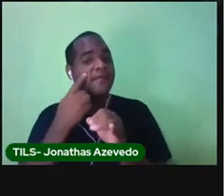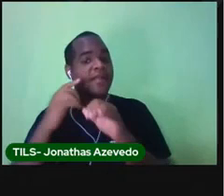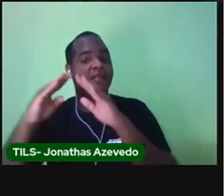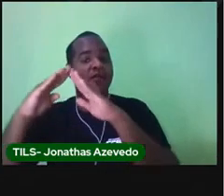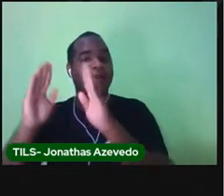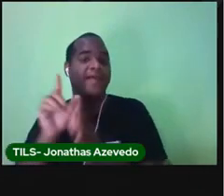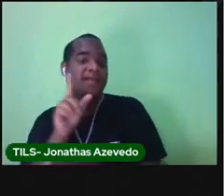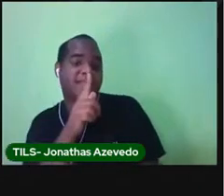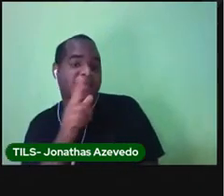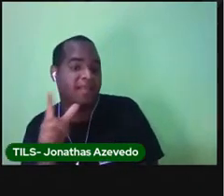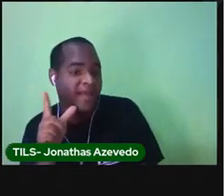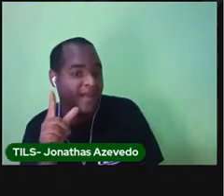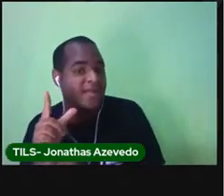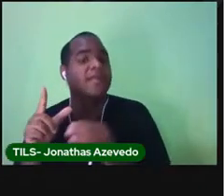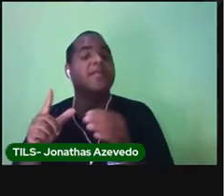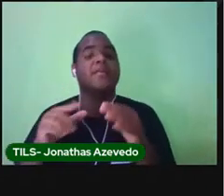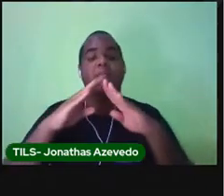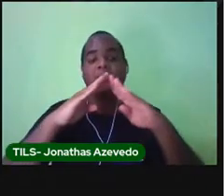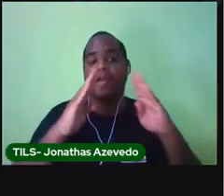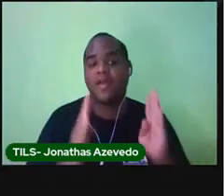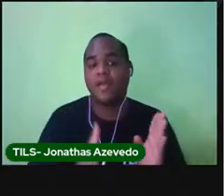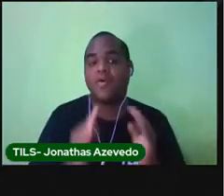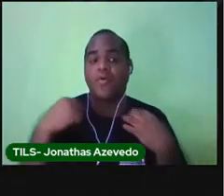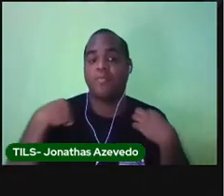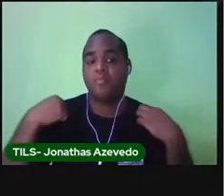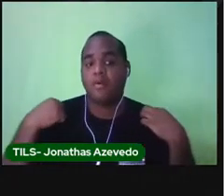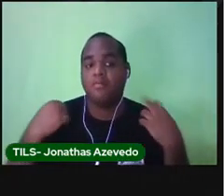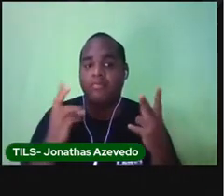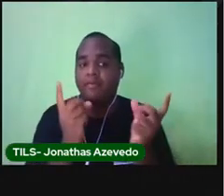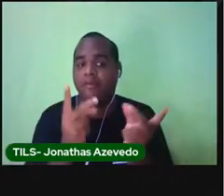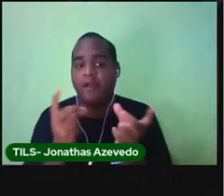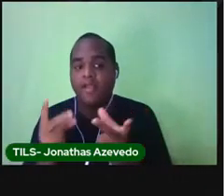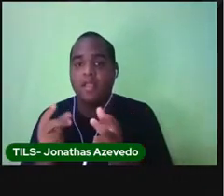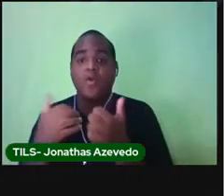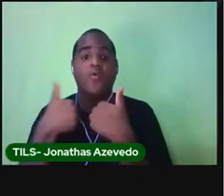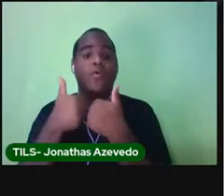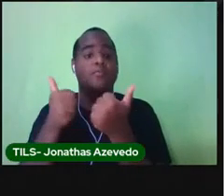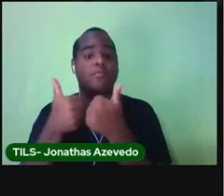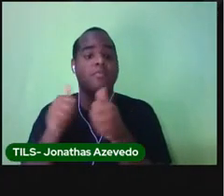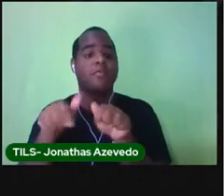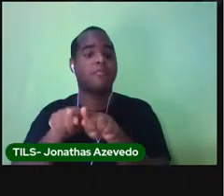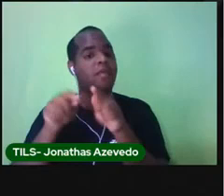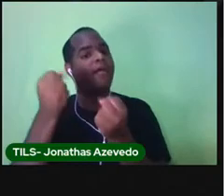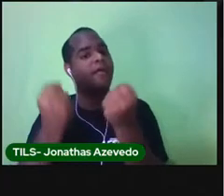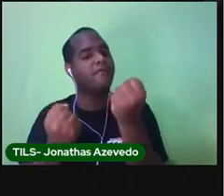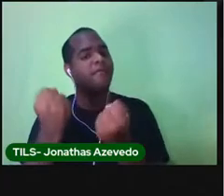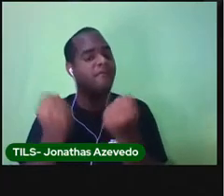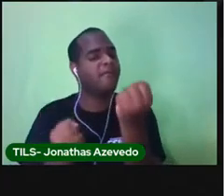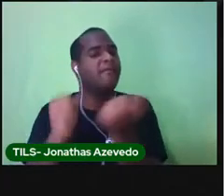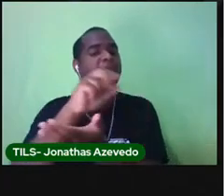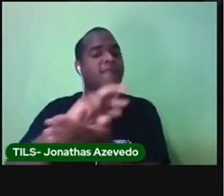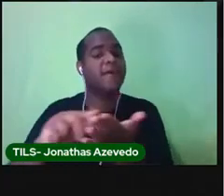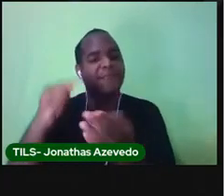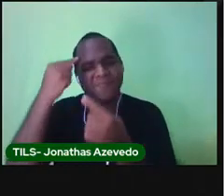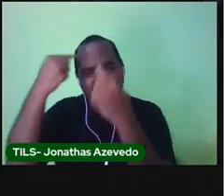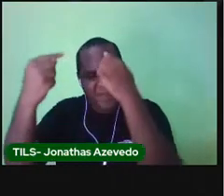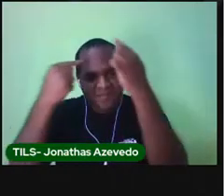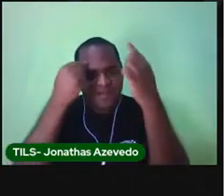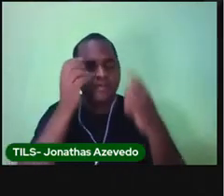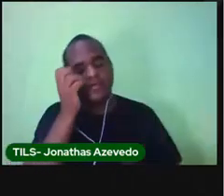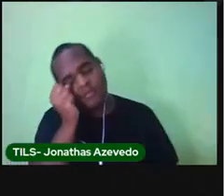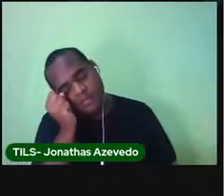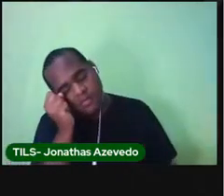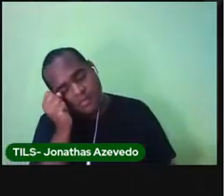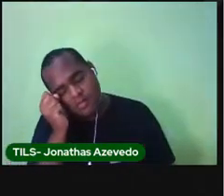de lanche, barracas de roupa, muitos ônibus e carros. Imagina se você ia conseguir dormir nessa